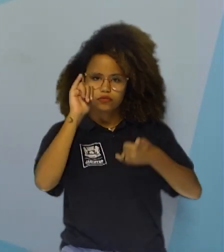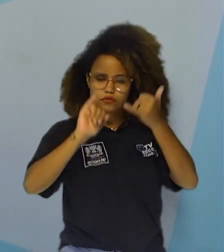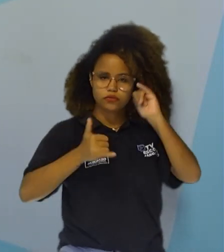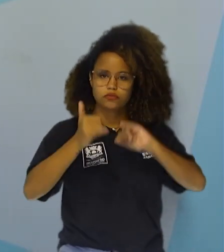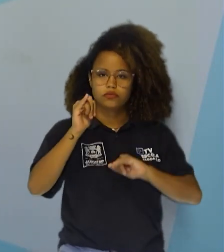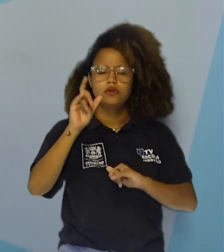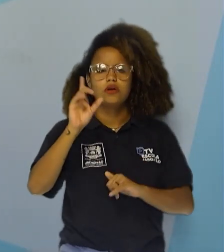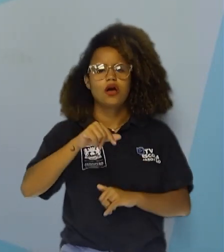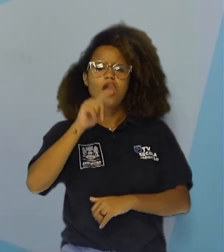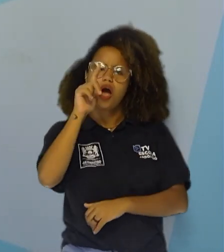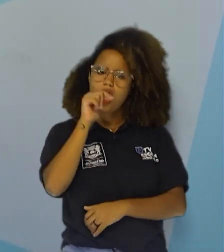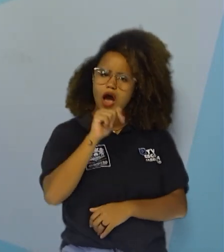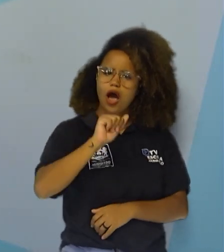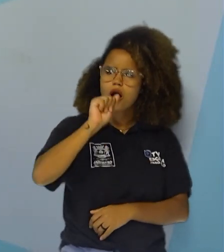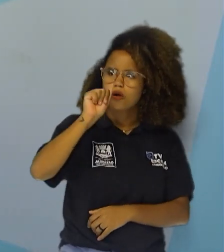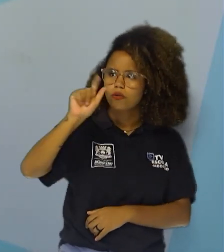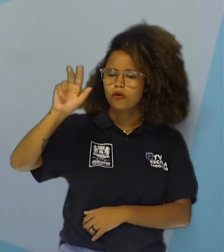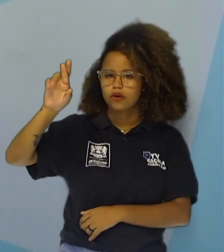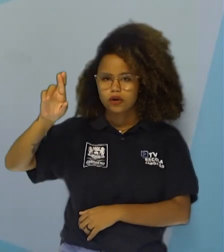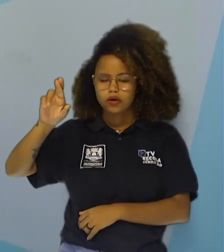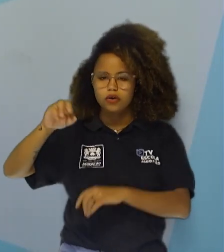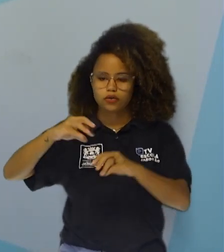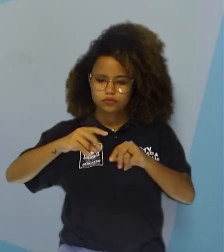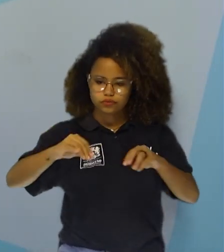água, solo e minerais.